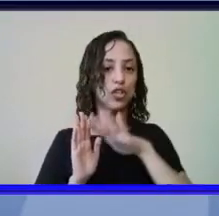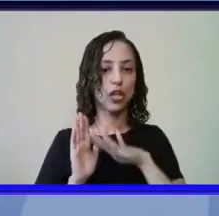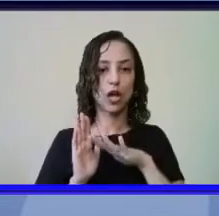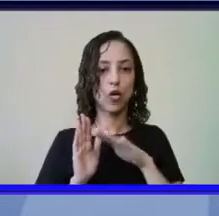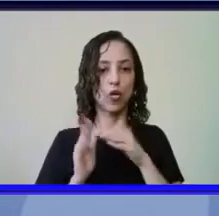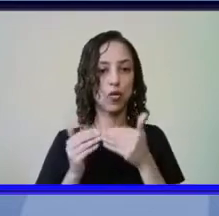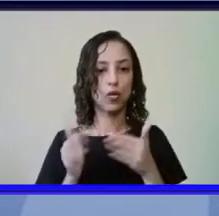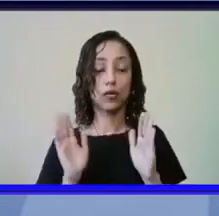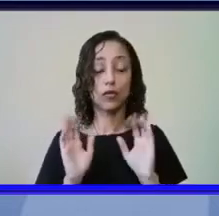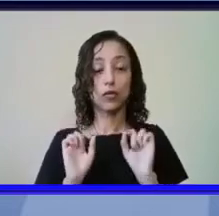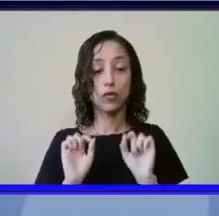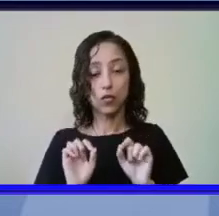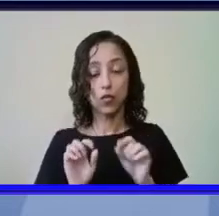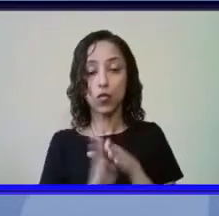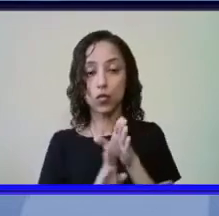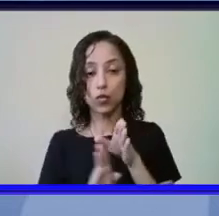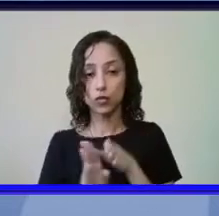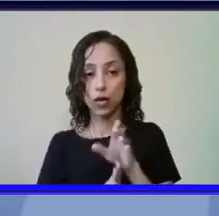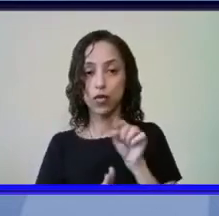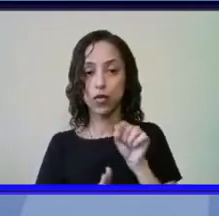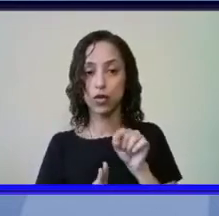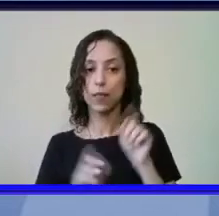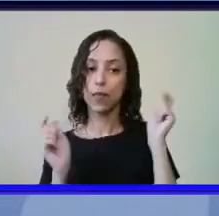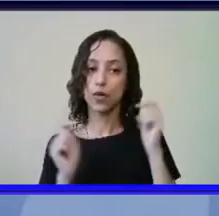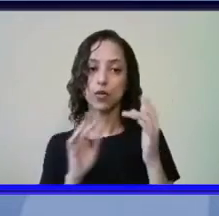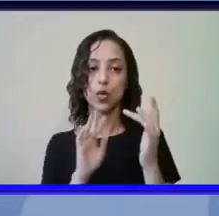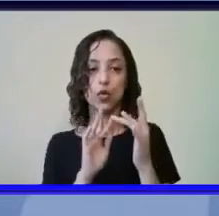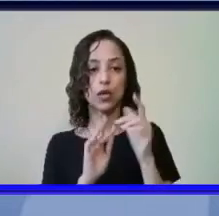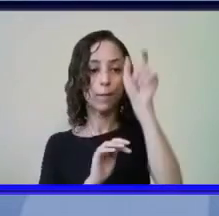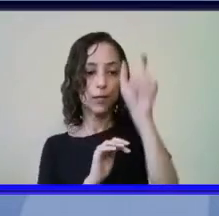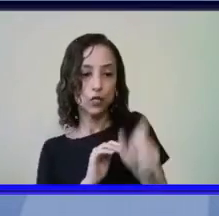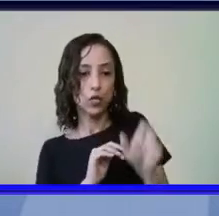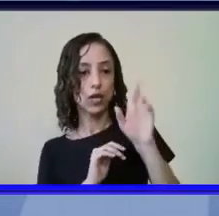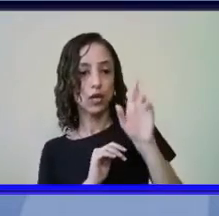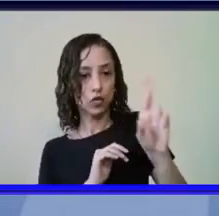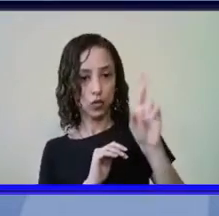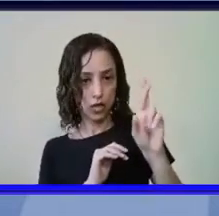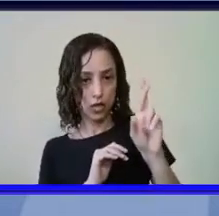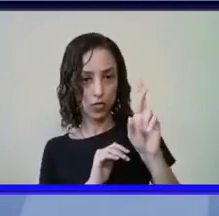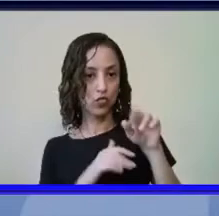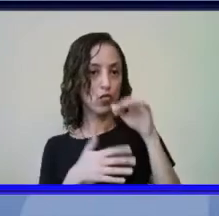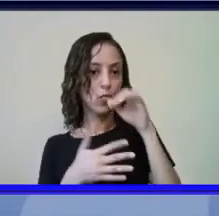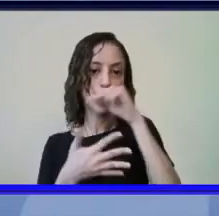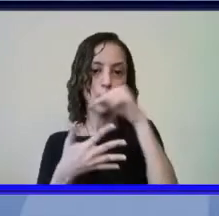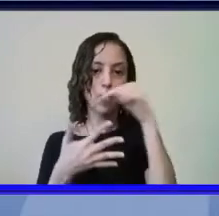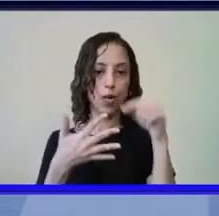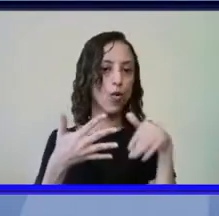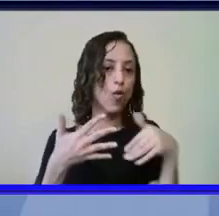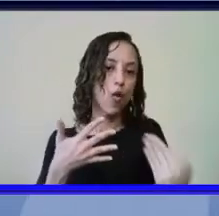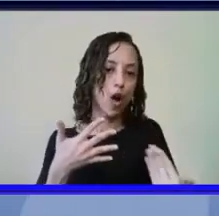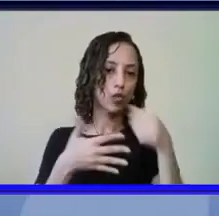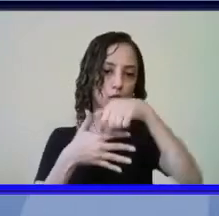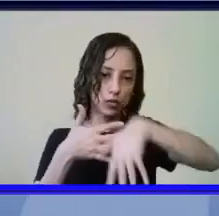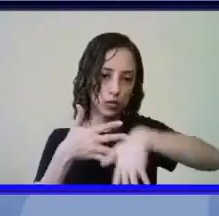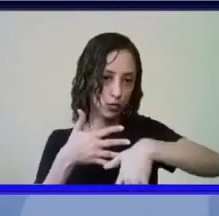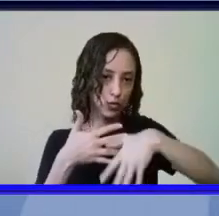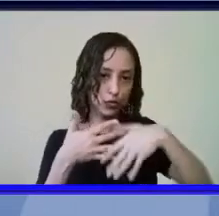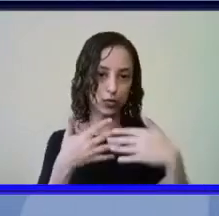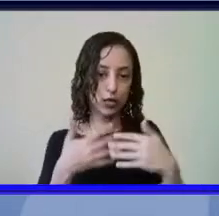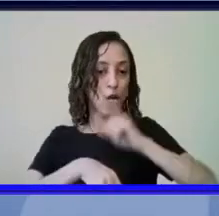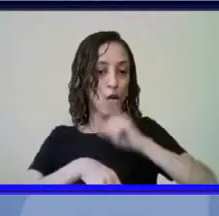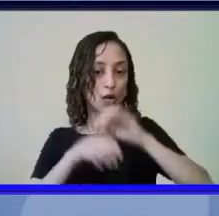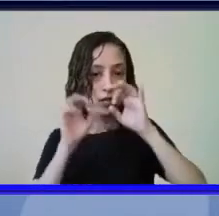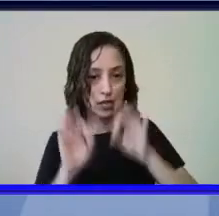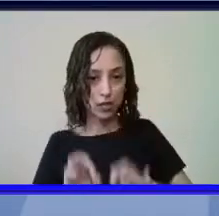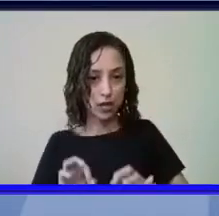recomendação é que seja contactado o especialista responsável pelo grupo e assim no momento certo na